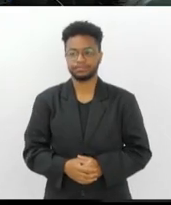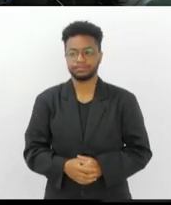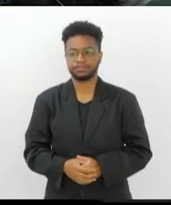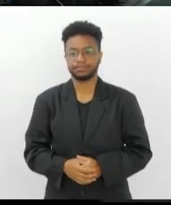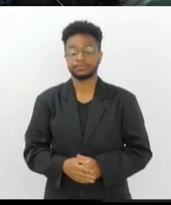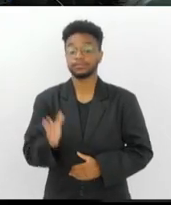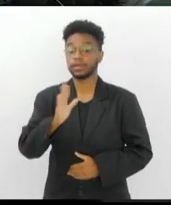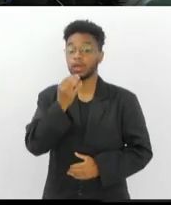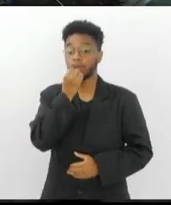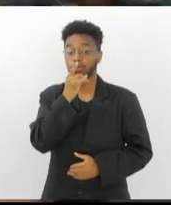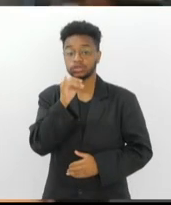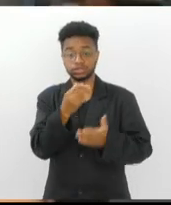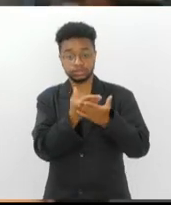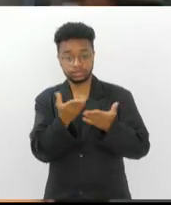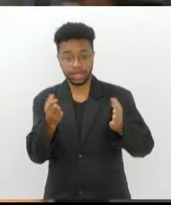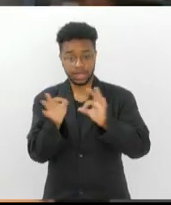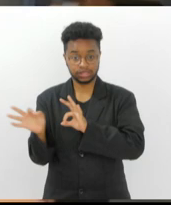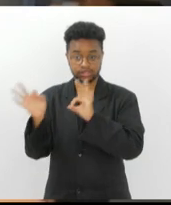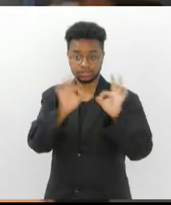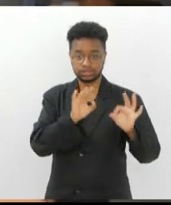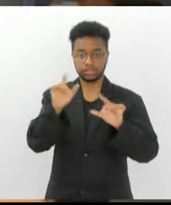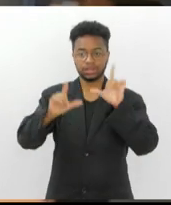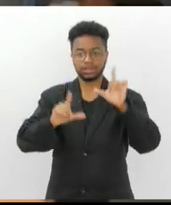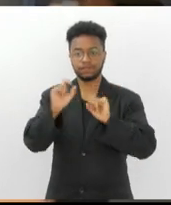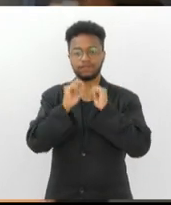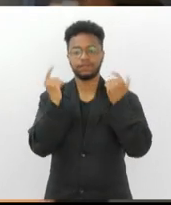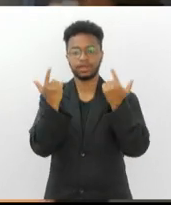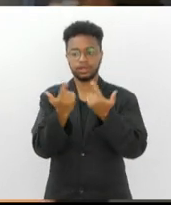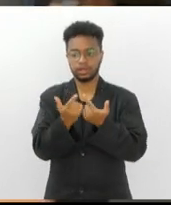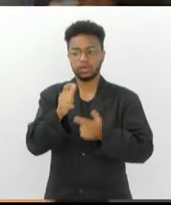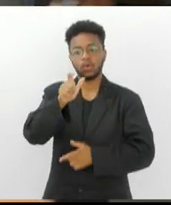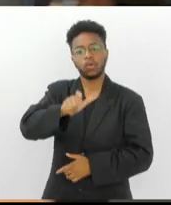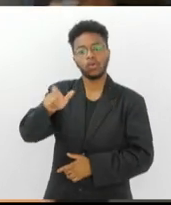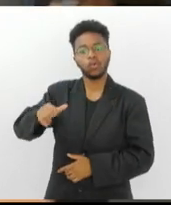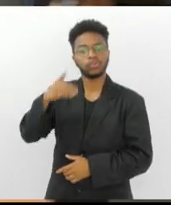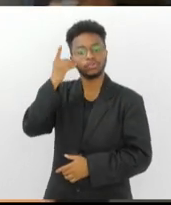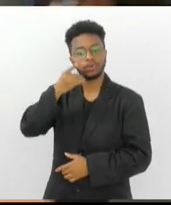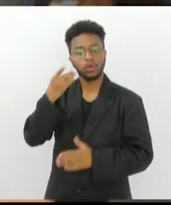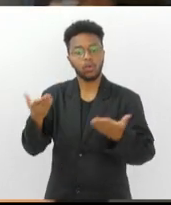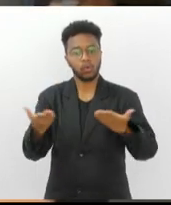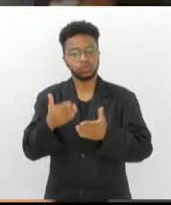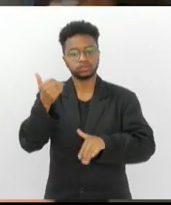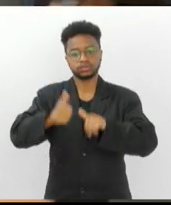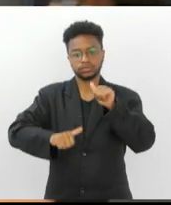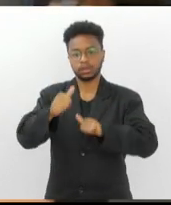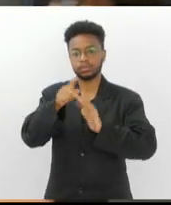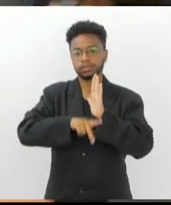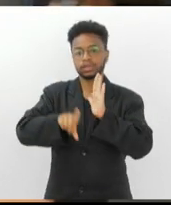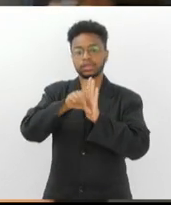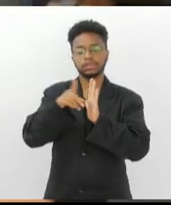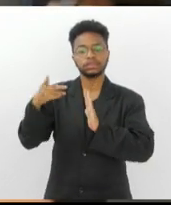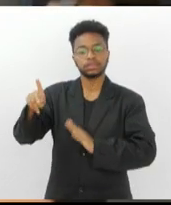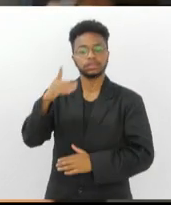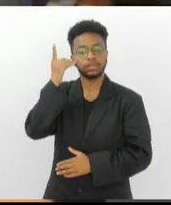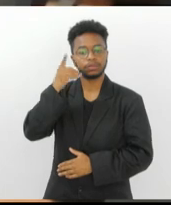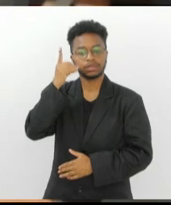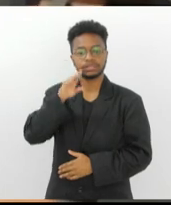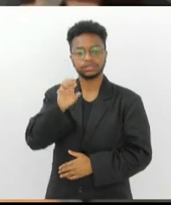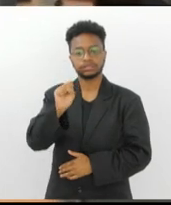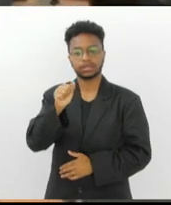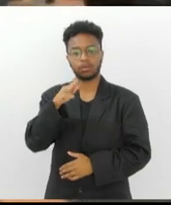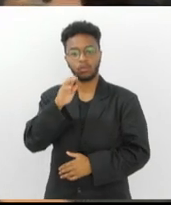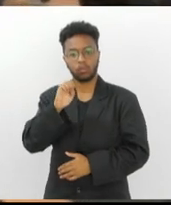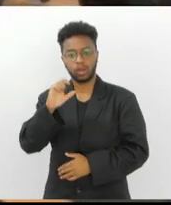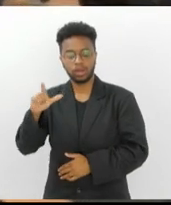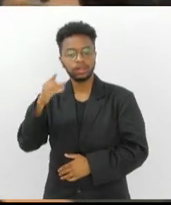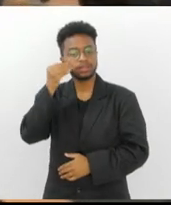Bom dia, Vicente. Bom dia a todos que acompanham a TV Alerje. Os parlamentares analisam hoje o projeto do deputado Samuel Malafaia, que quer